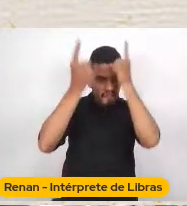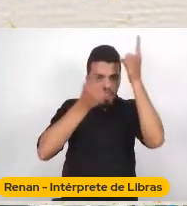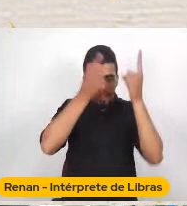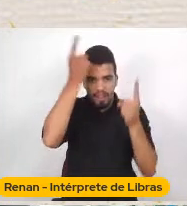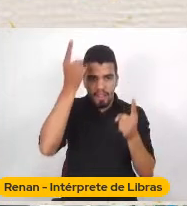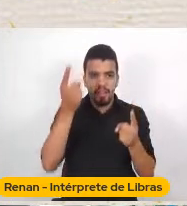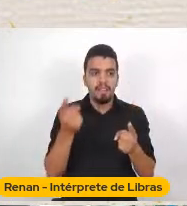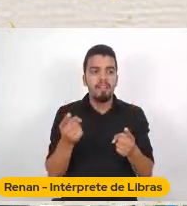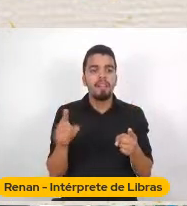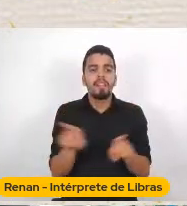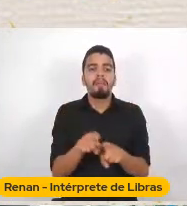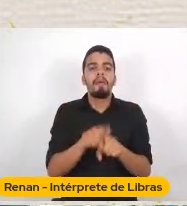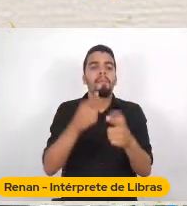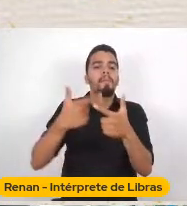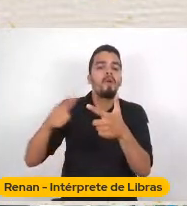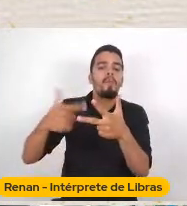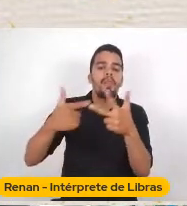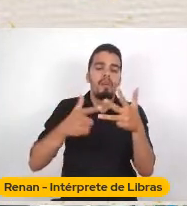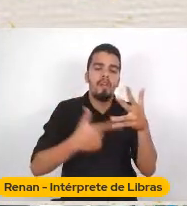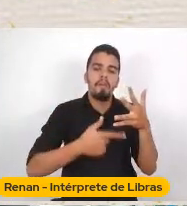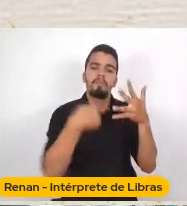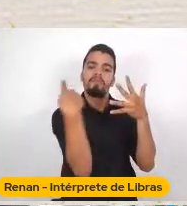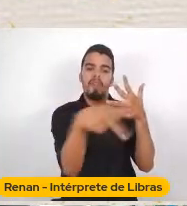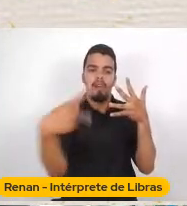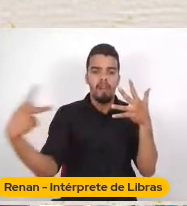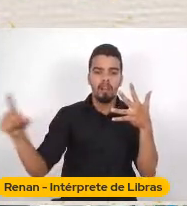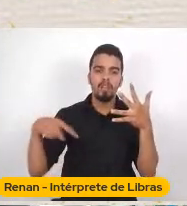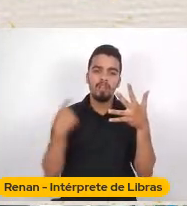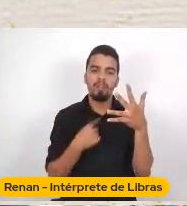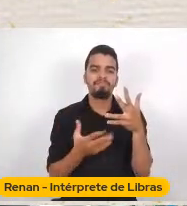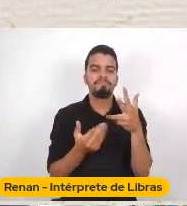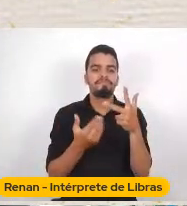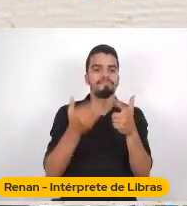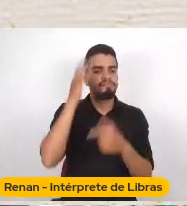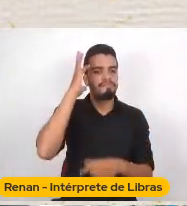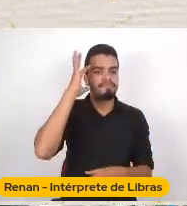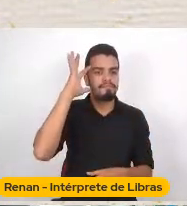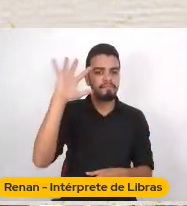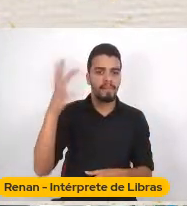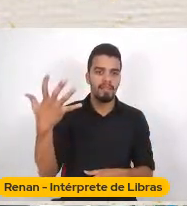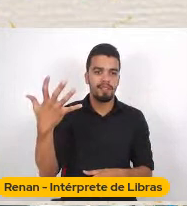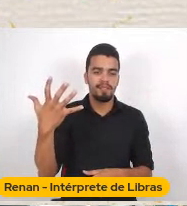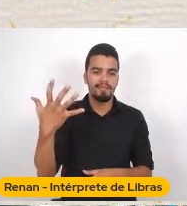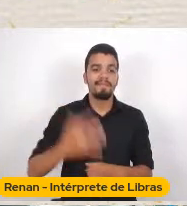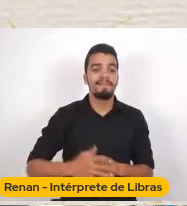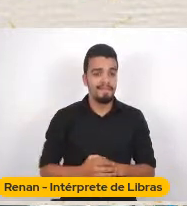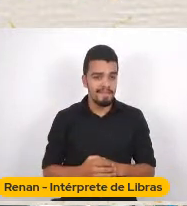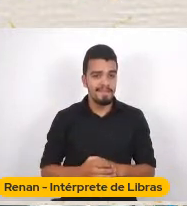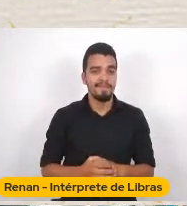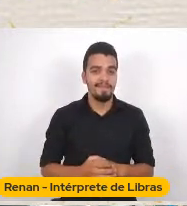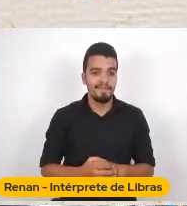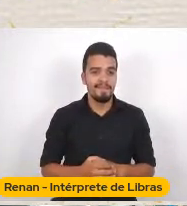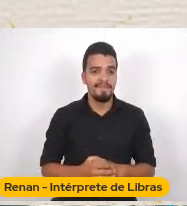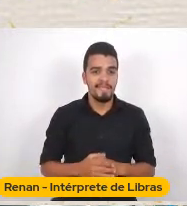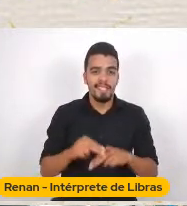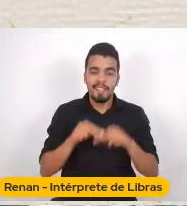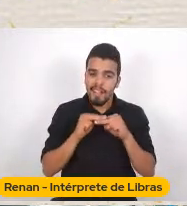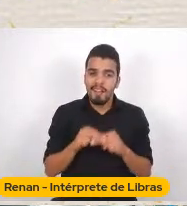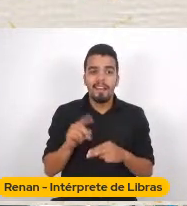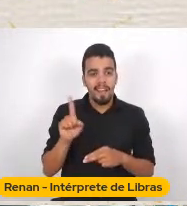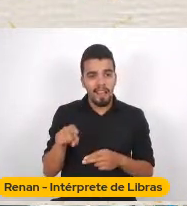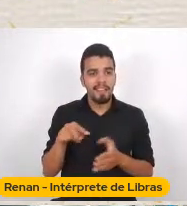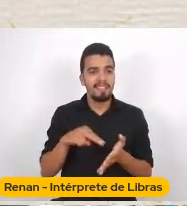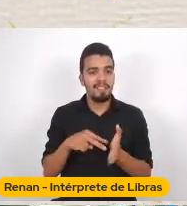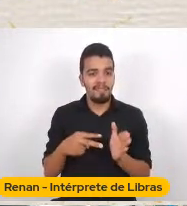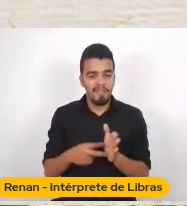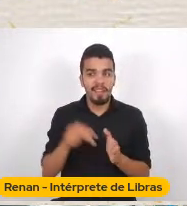Então isso é muito importante Para que nós entendamos De fato O que foi O que foi O domínio europeu O que